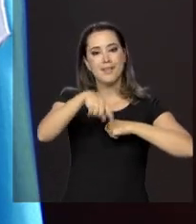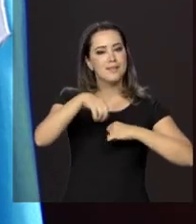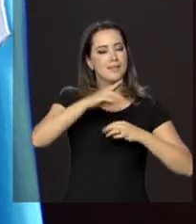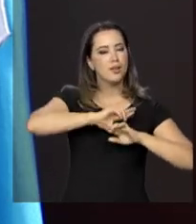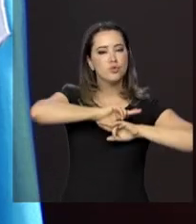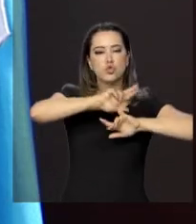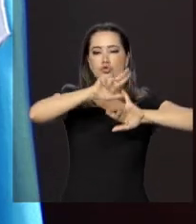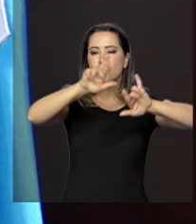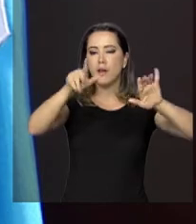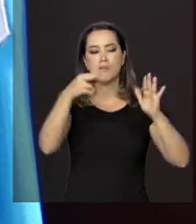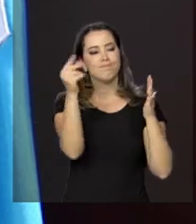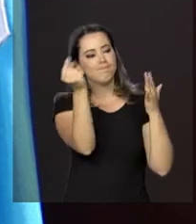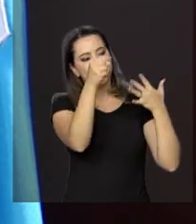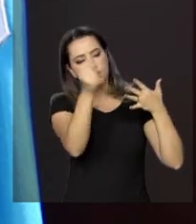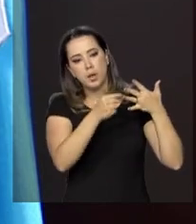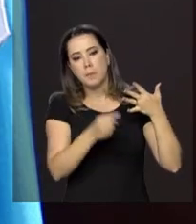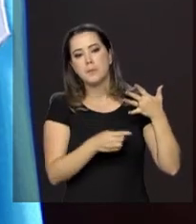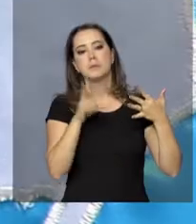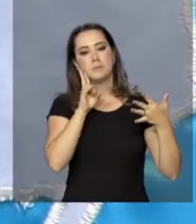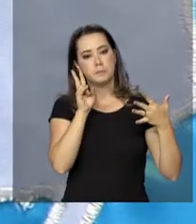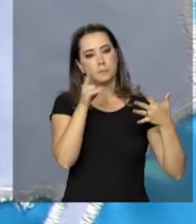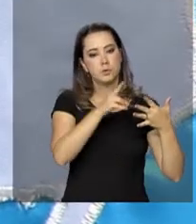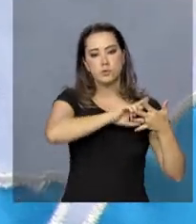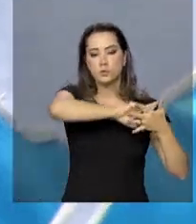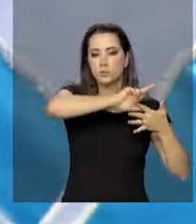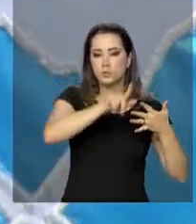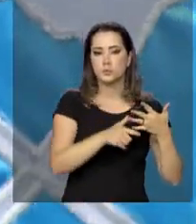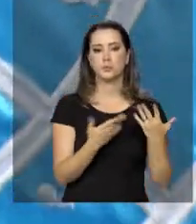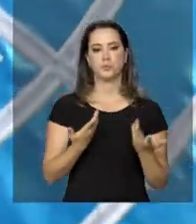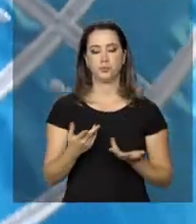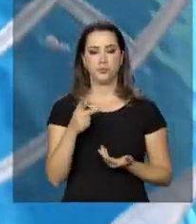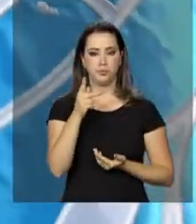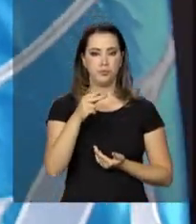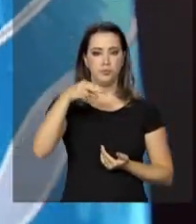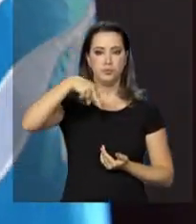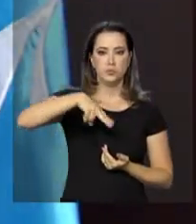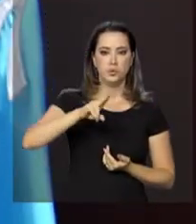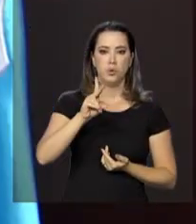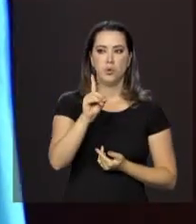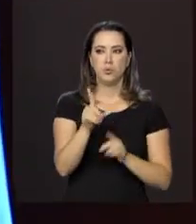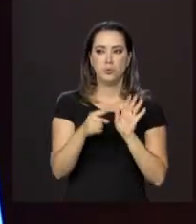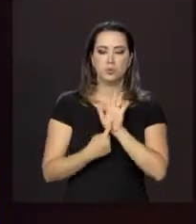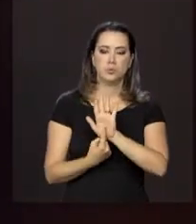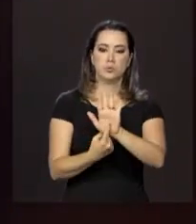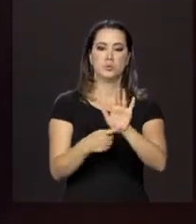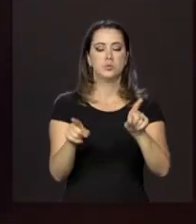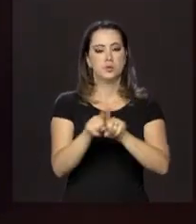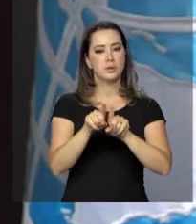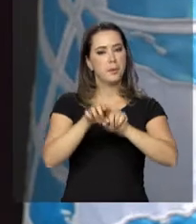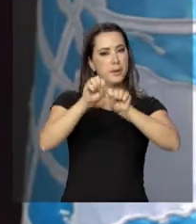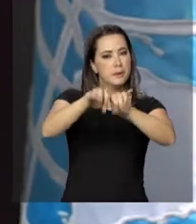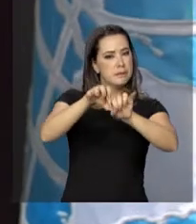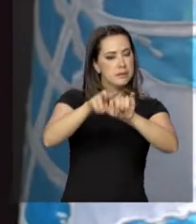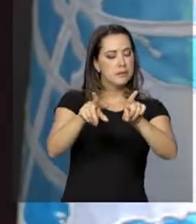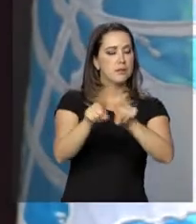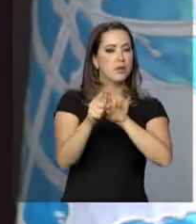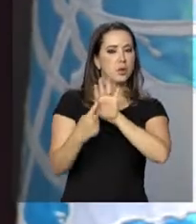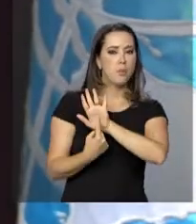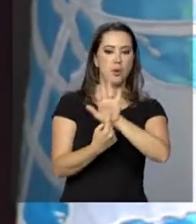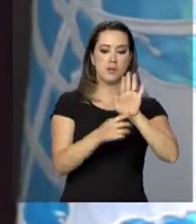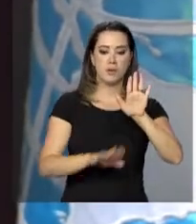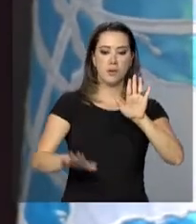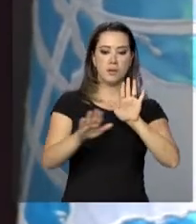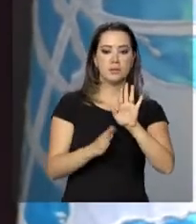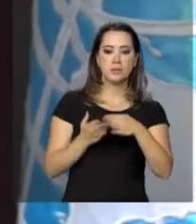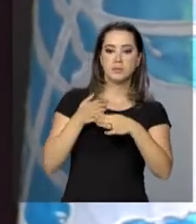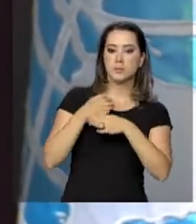multidimensional e que precisa ser abordado dessa maneira. O relatório do Pnud traz também dados sobre educação e mostra que uma criança